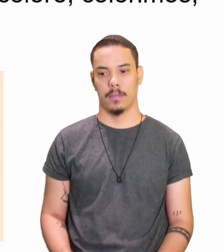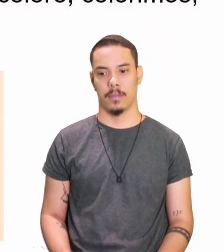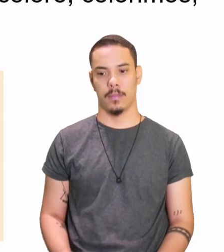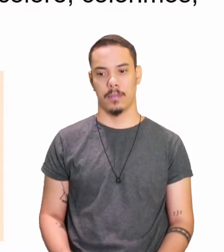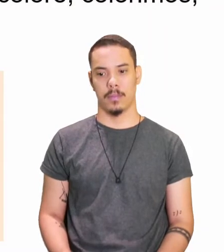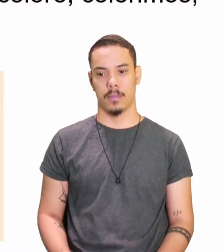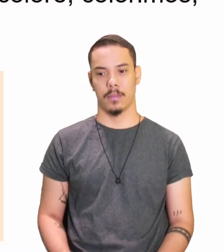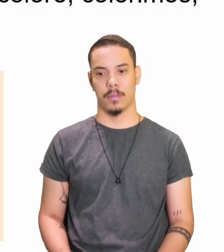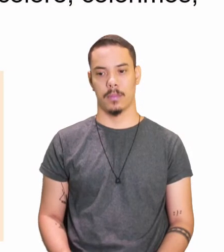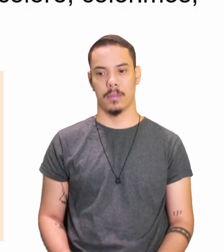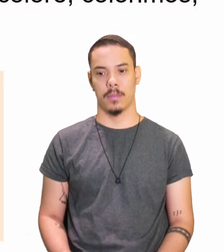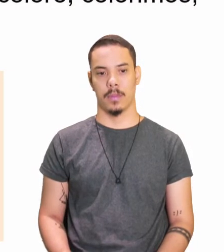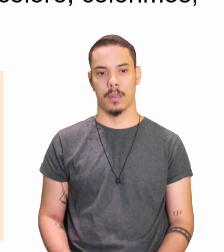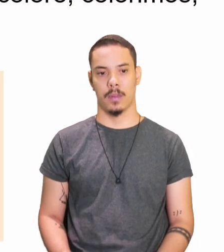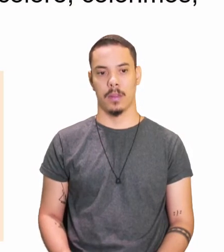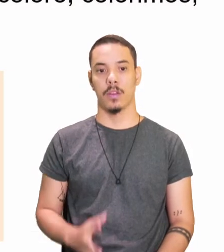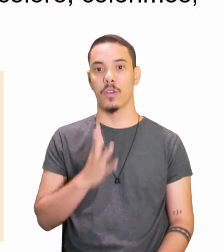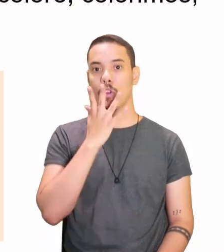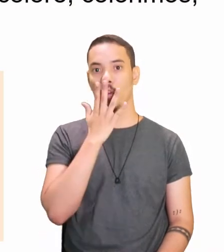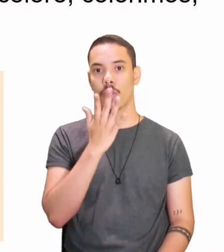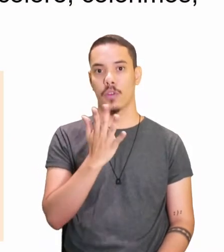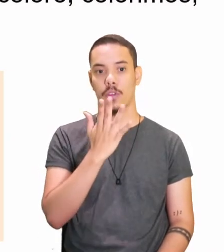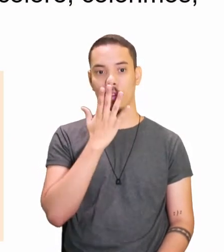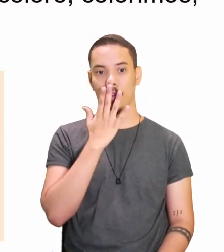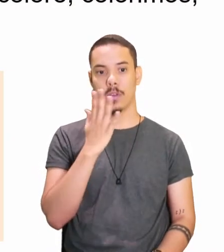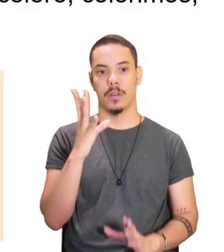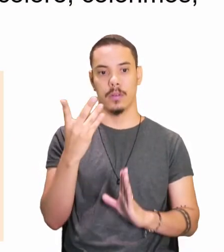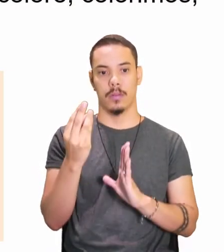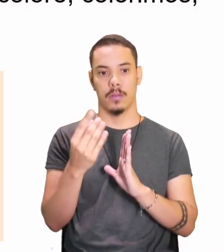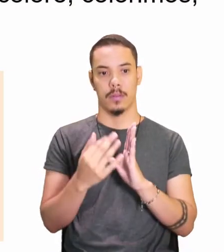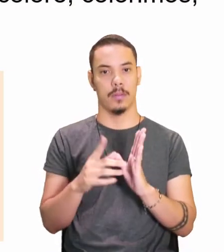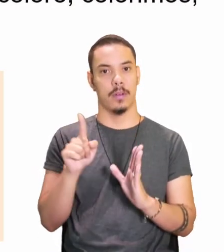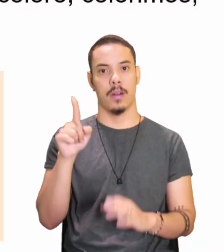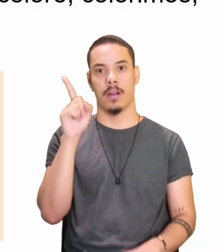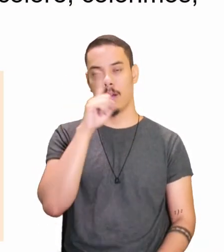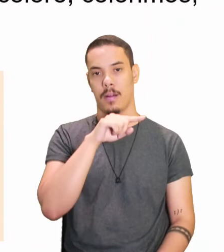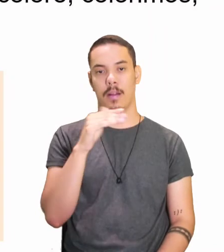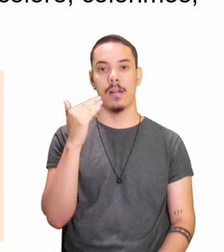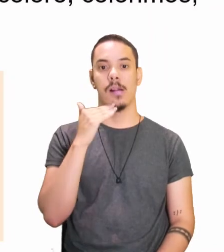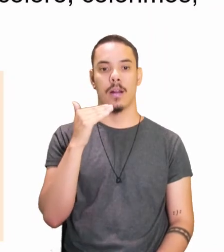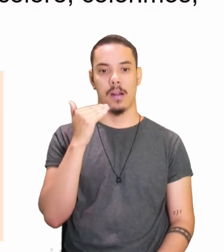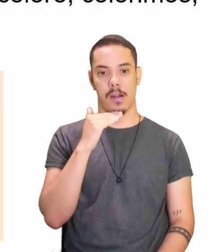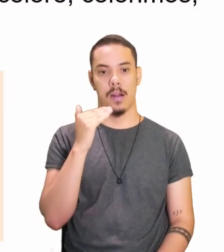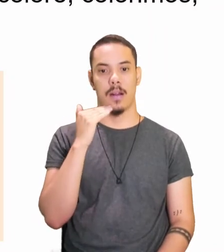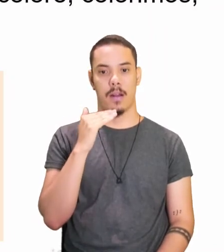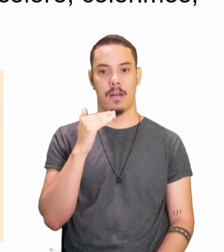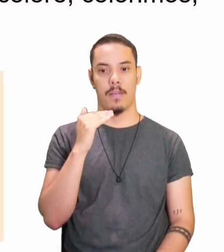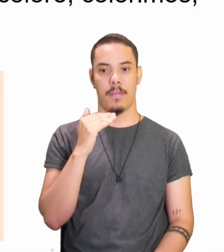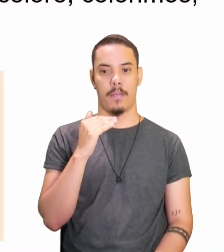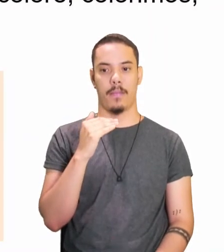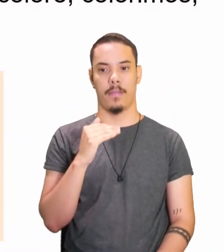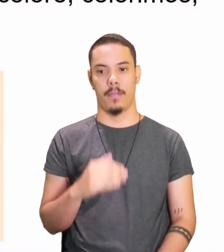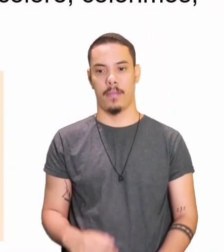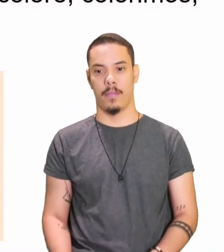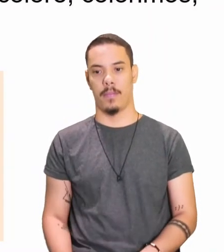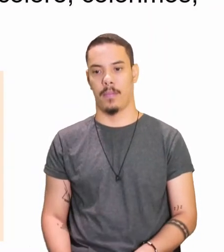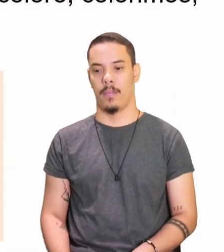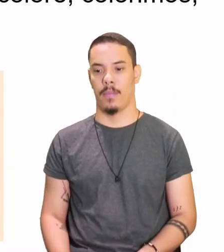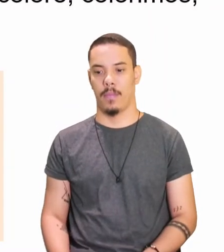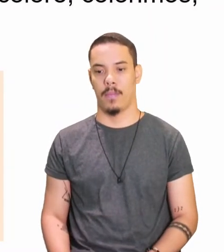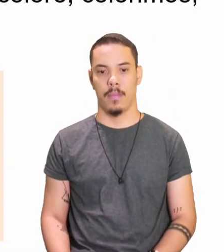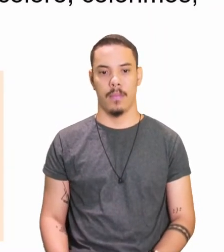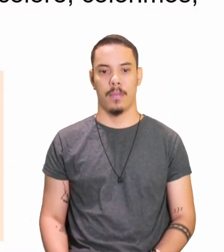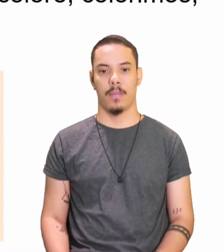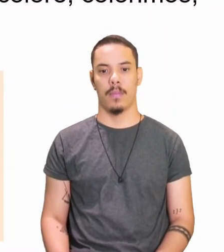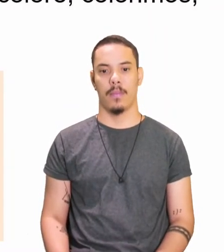o colori, amado, ele é o quê? Defectivo, né? Olha só, no presente do indicador,